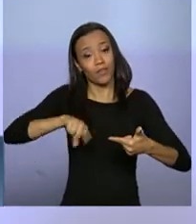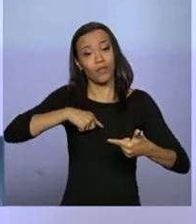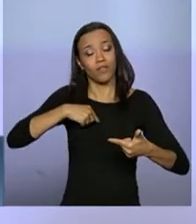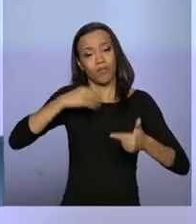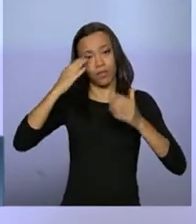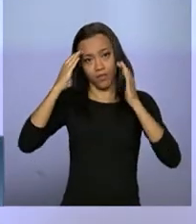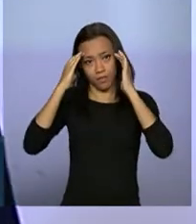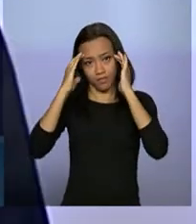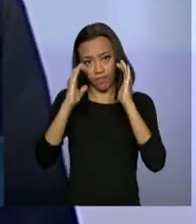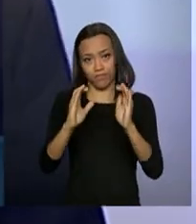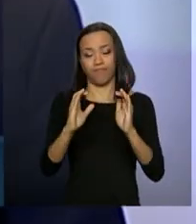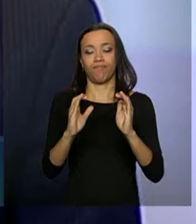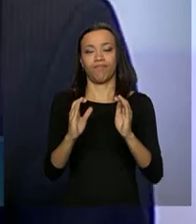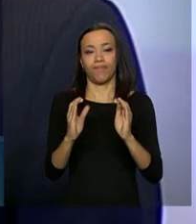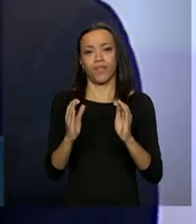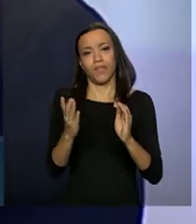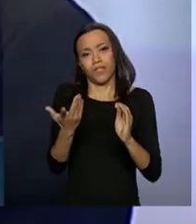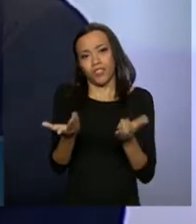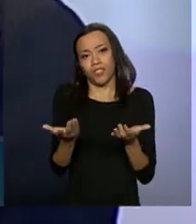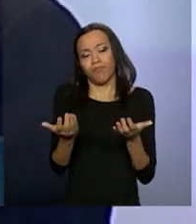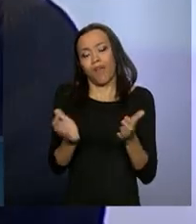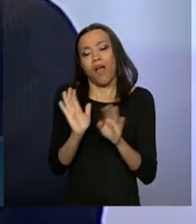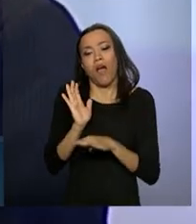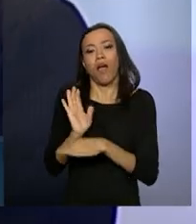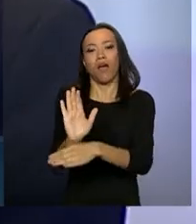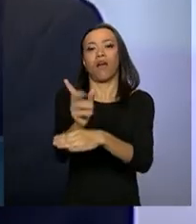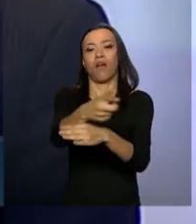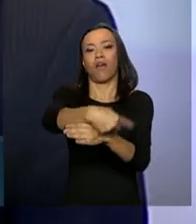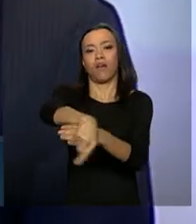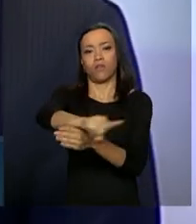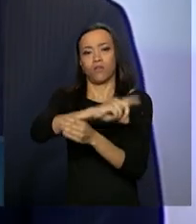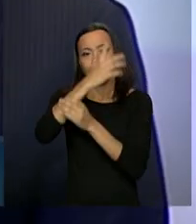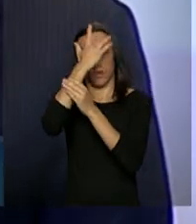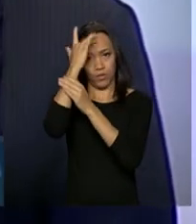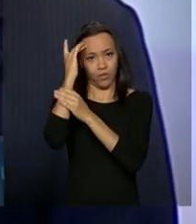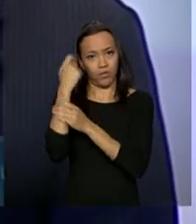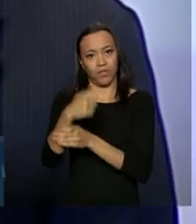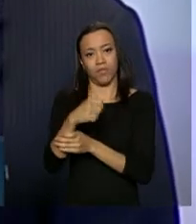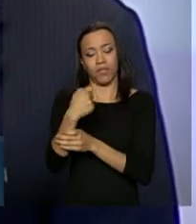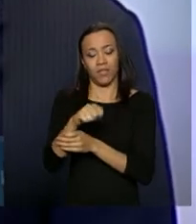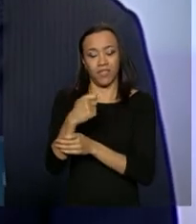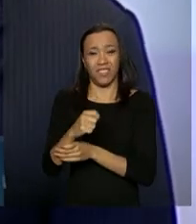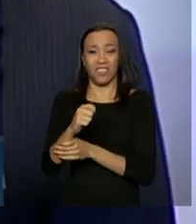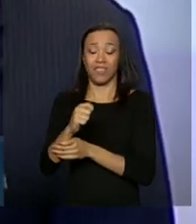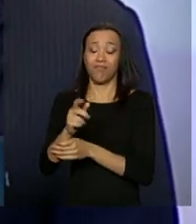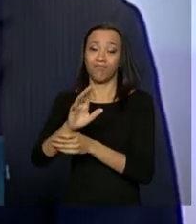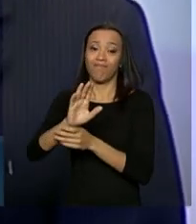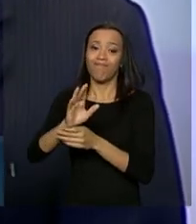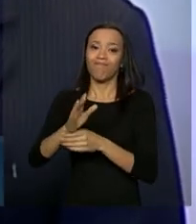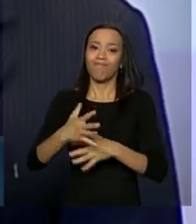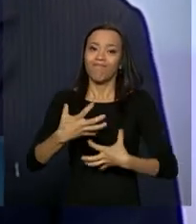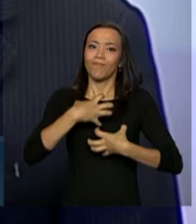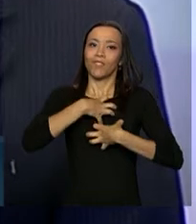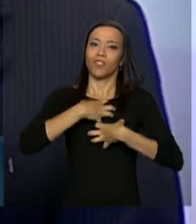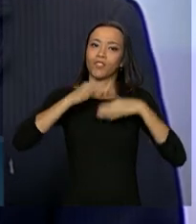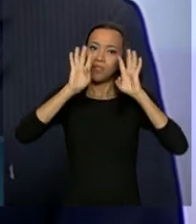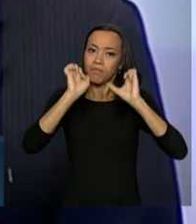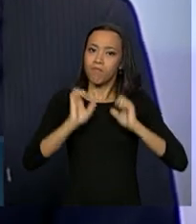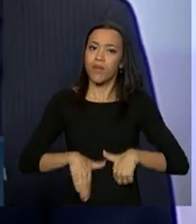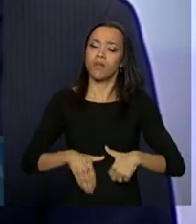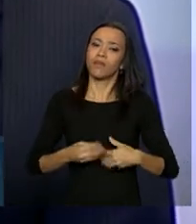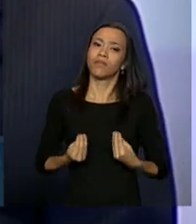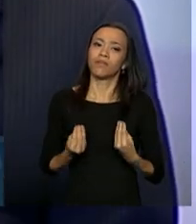com o nosso dever, no mínimo, de solidariedade com aqueles que têm que se resgatar a sua própria autoestima, dando a eles